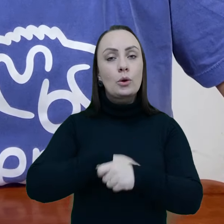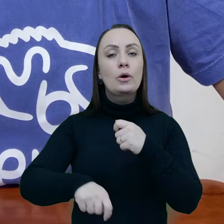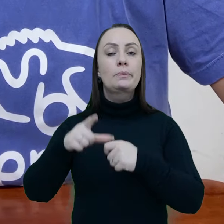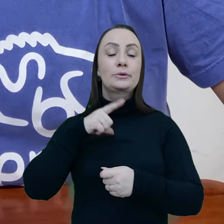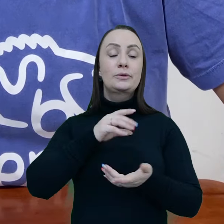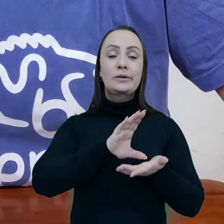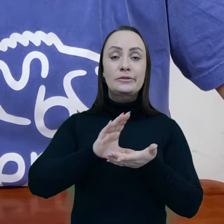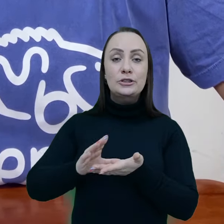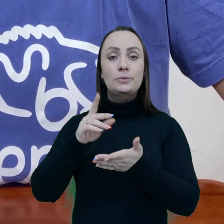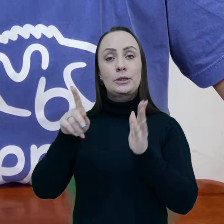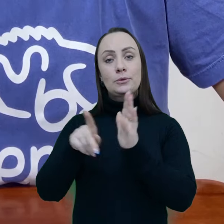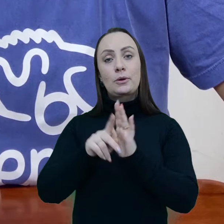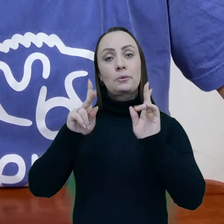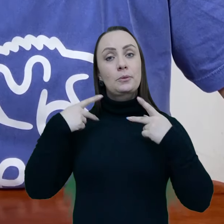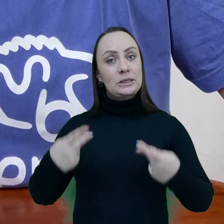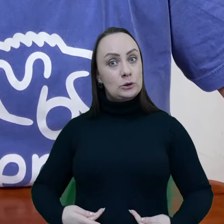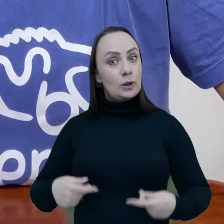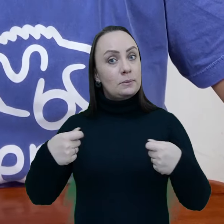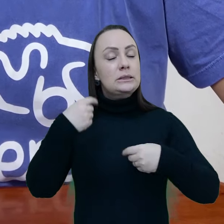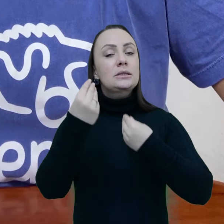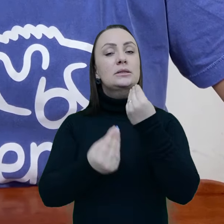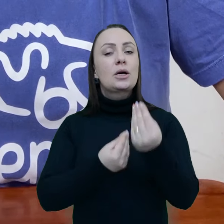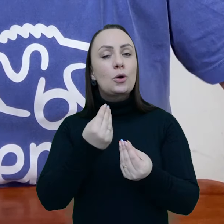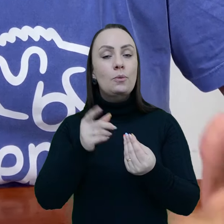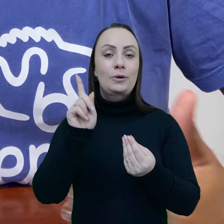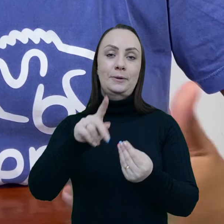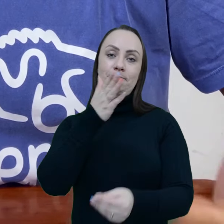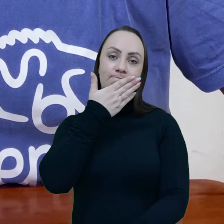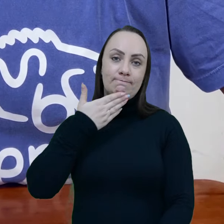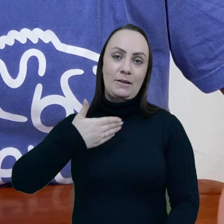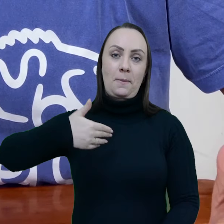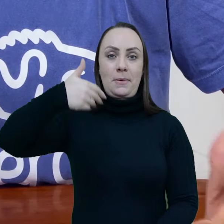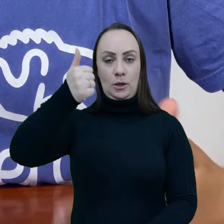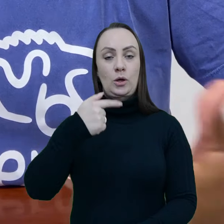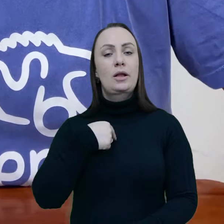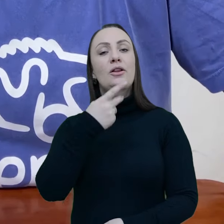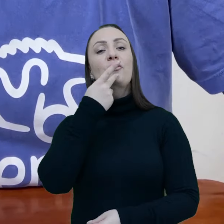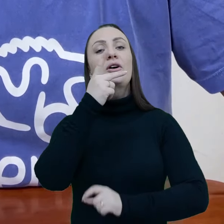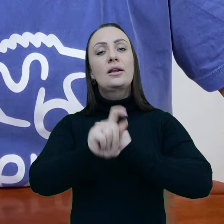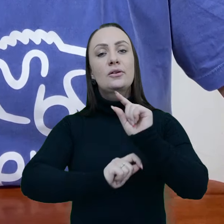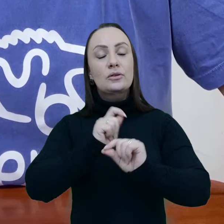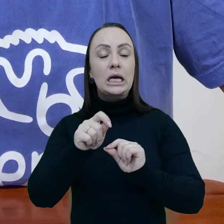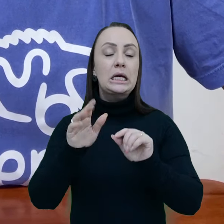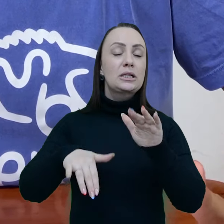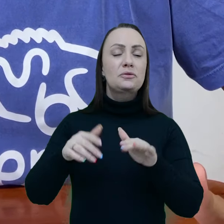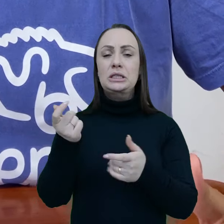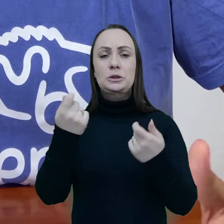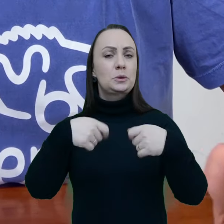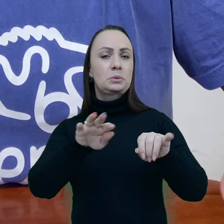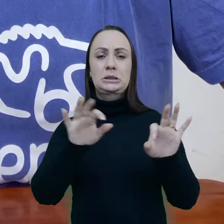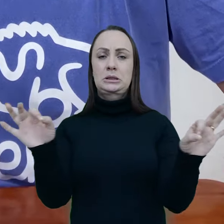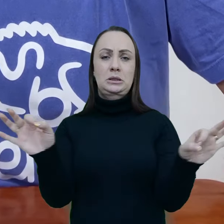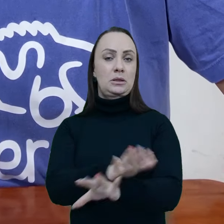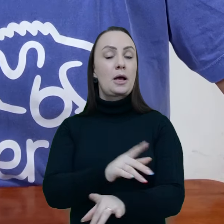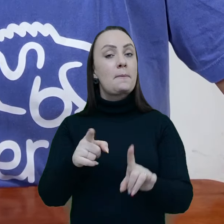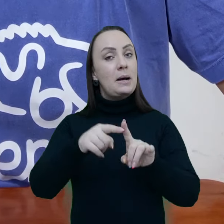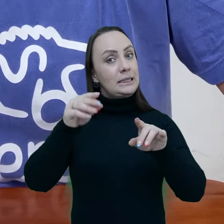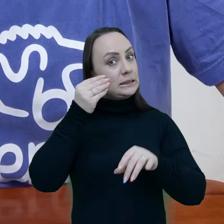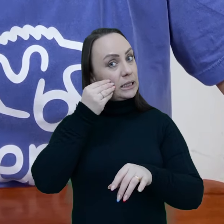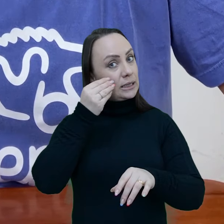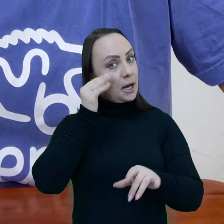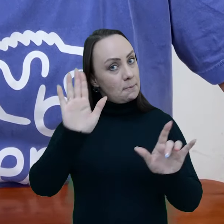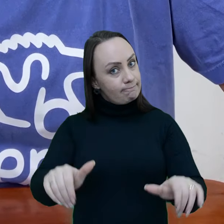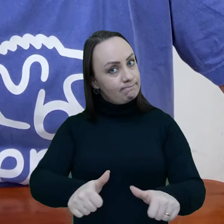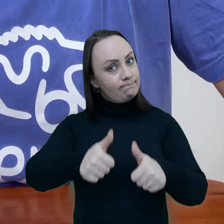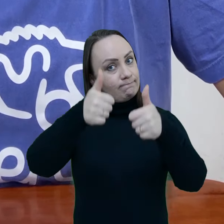disso, um investimento econômico, um investimento de pessoas. Então, ela precisa ser melhorada. Eu diria que, talvez, a gente nem